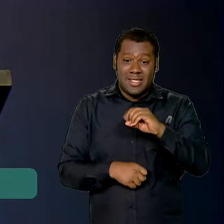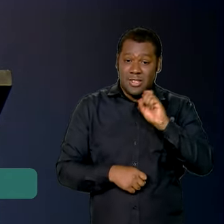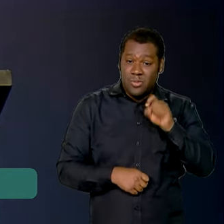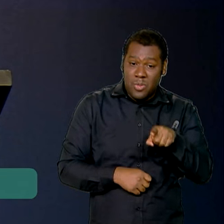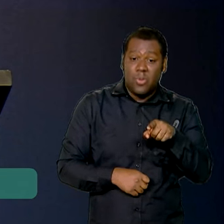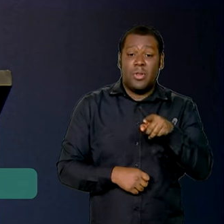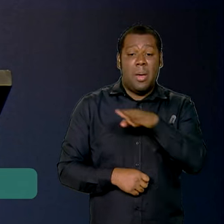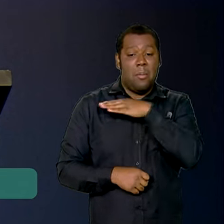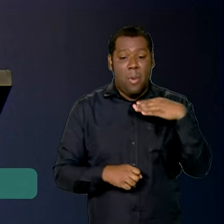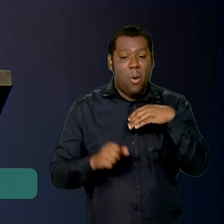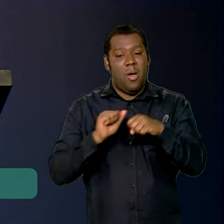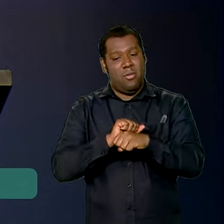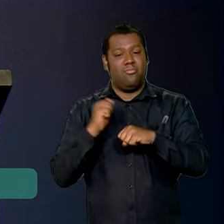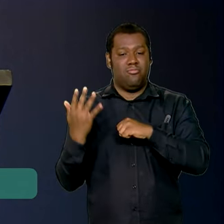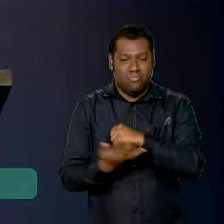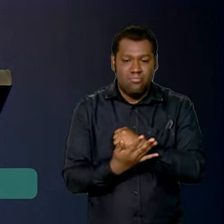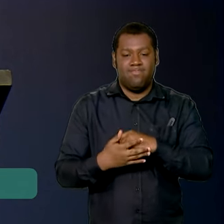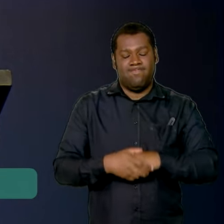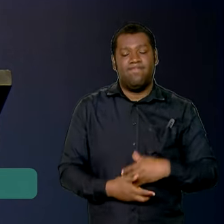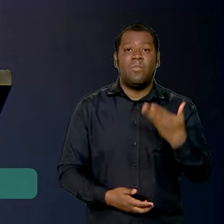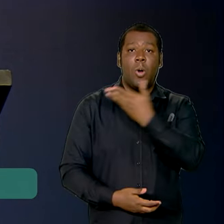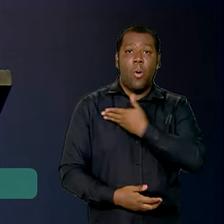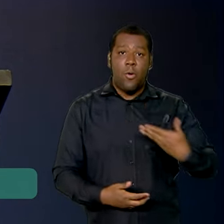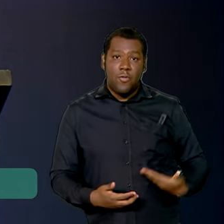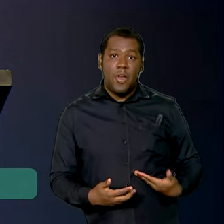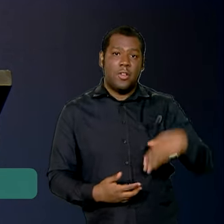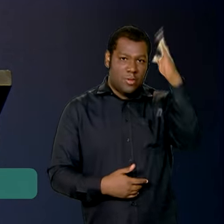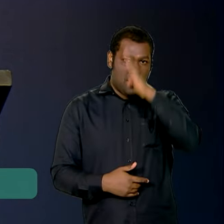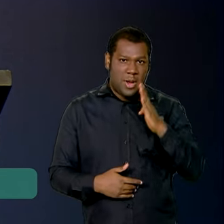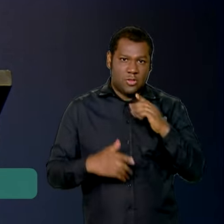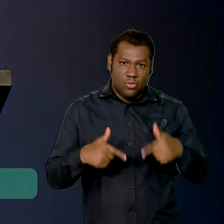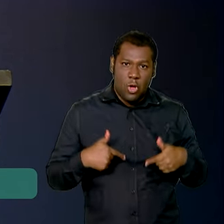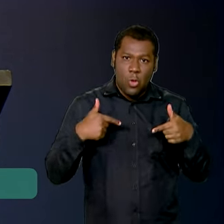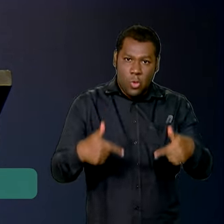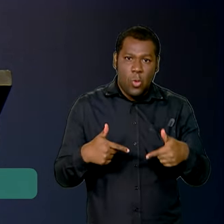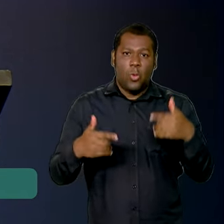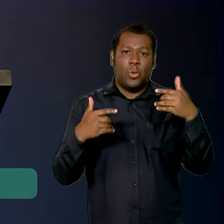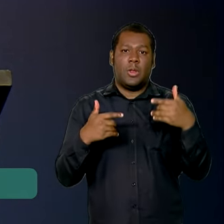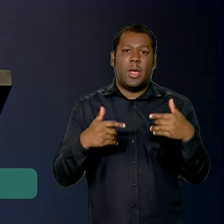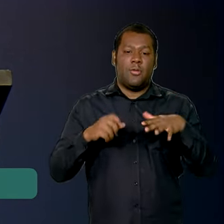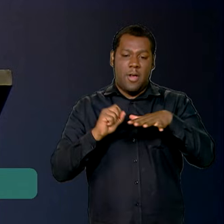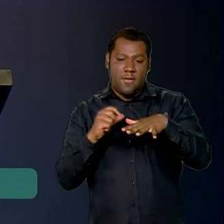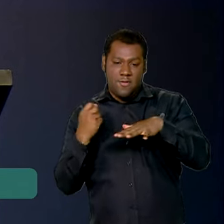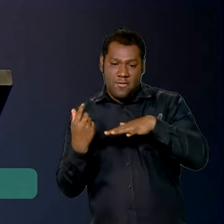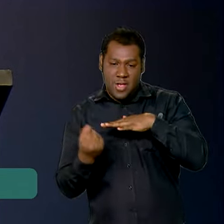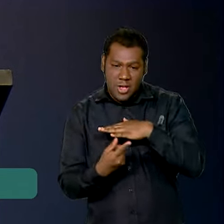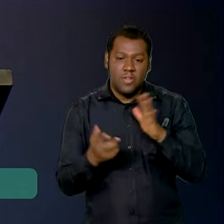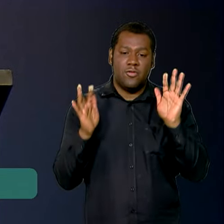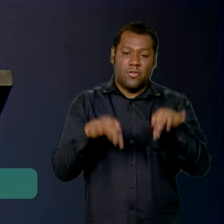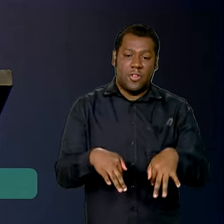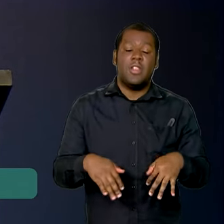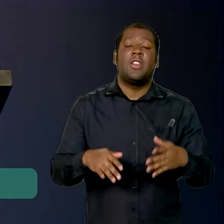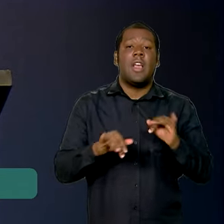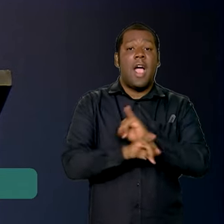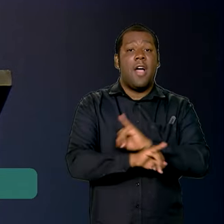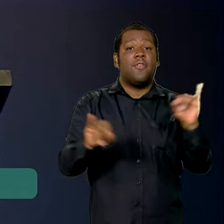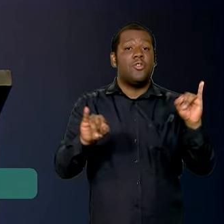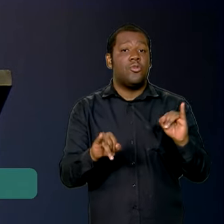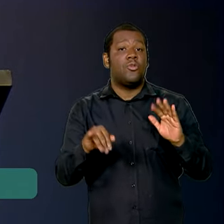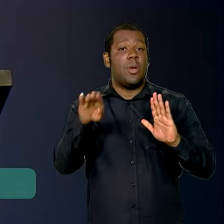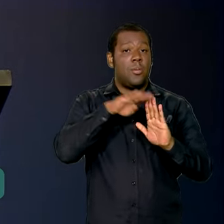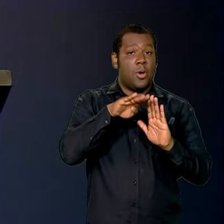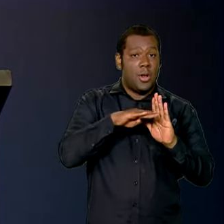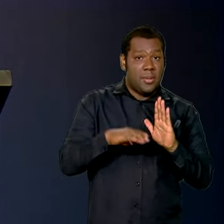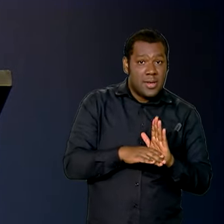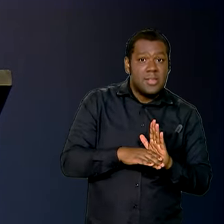Disse também que o governo brasileiro trabalha no combate à desinformação e citou programas como o Brasil